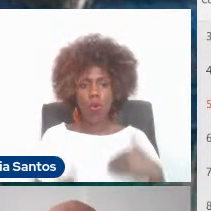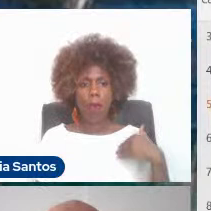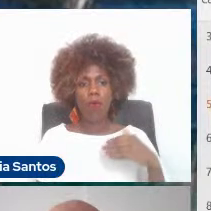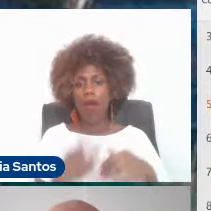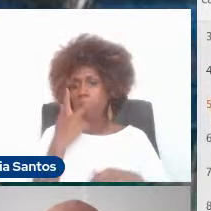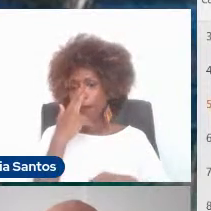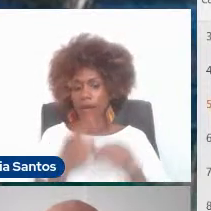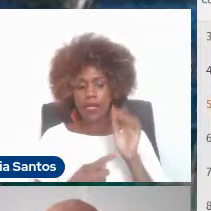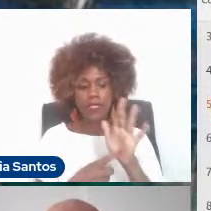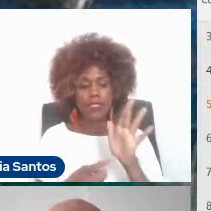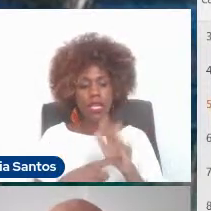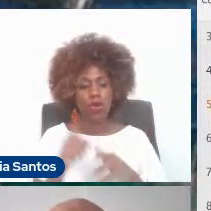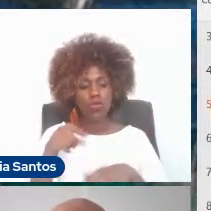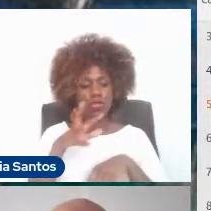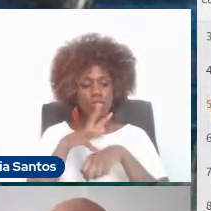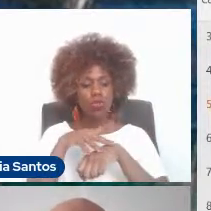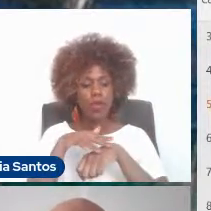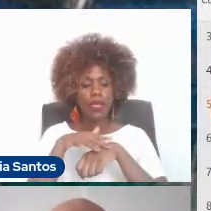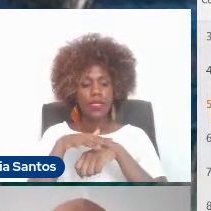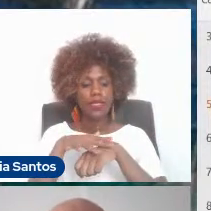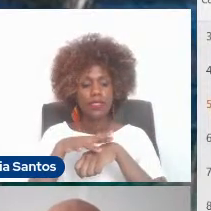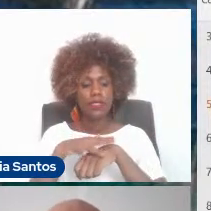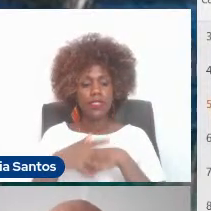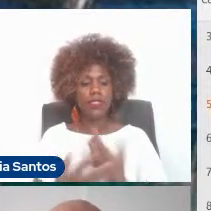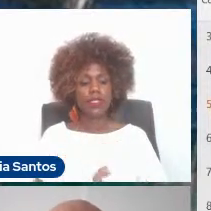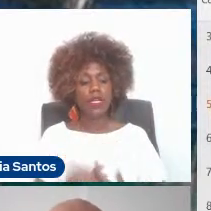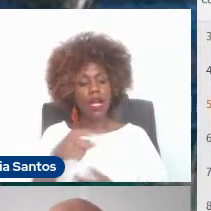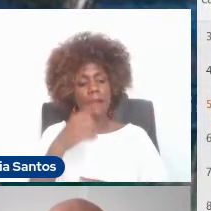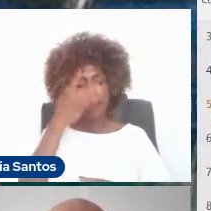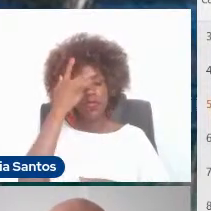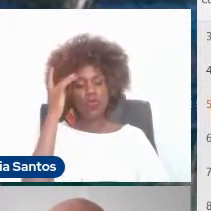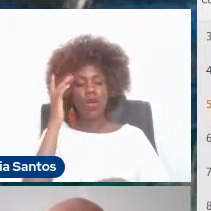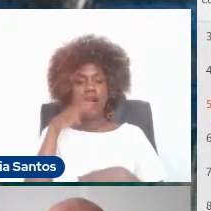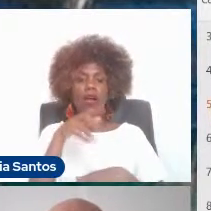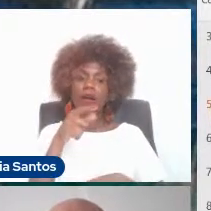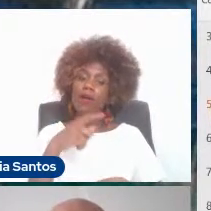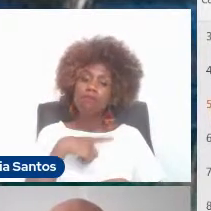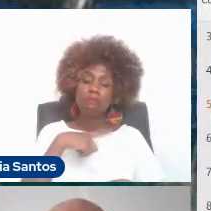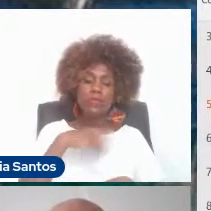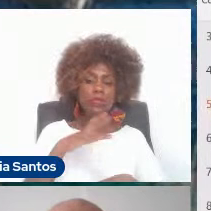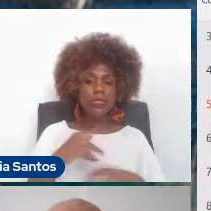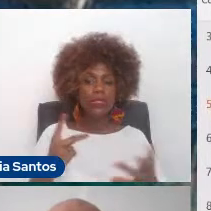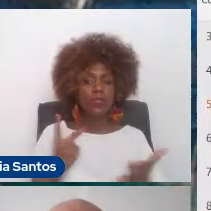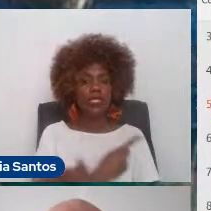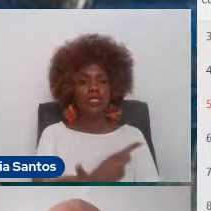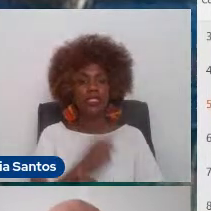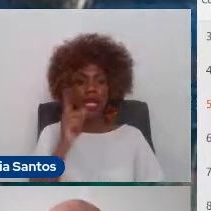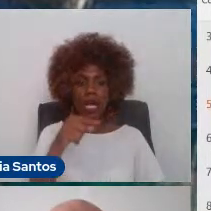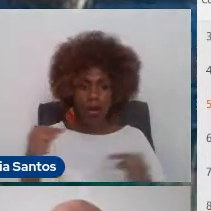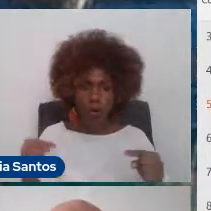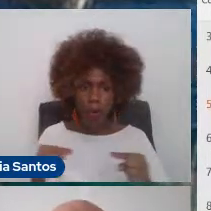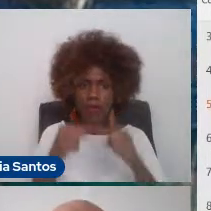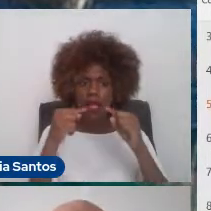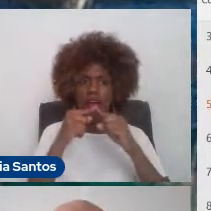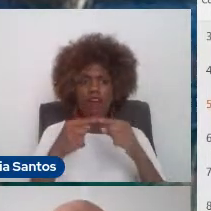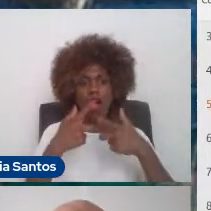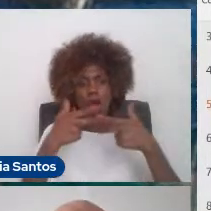doença, alguém ficou doente. Normalmente, quando era associado ao instrumento, então era